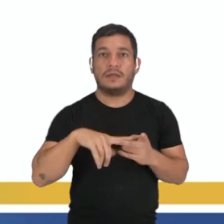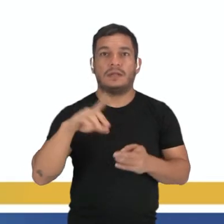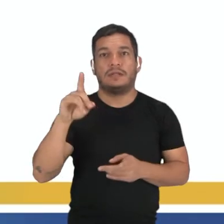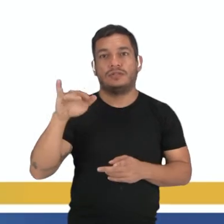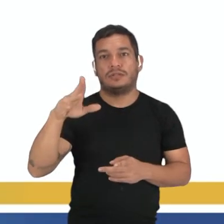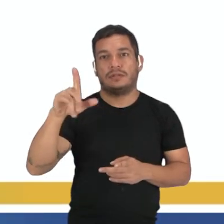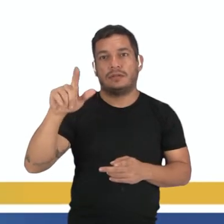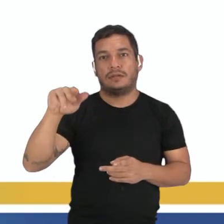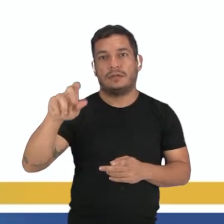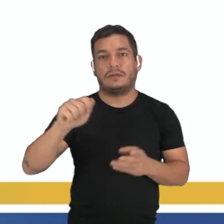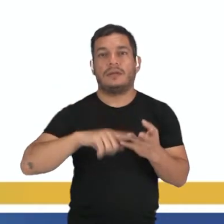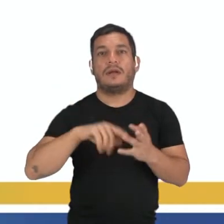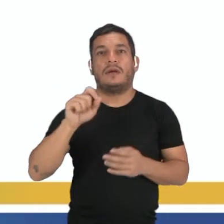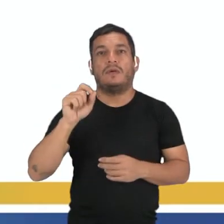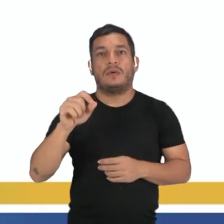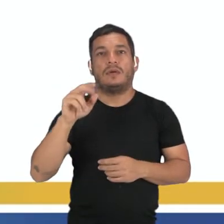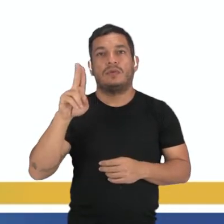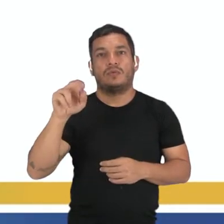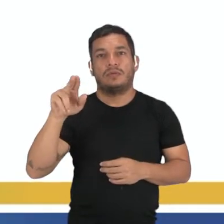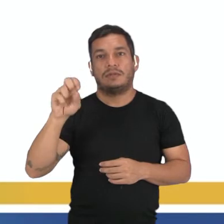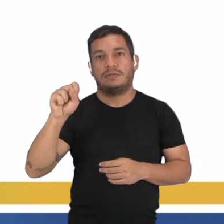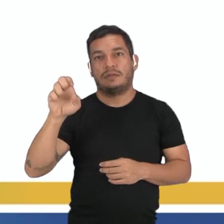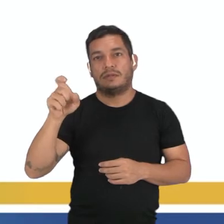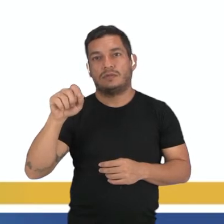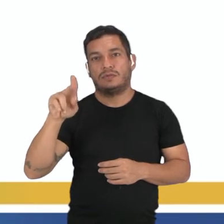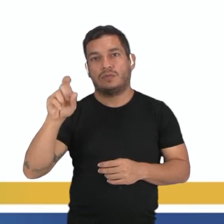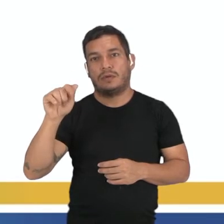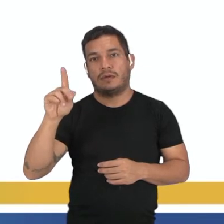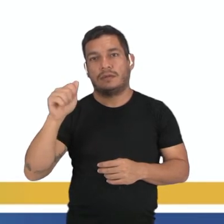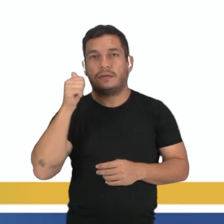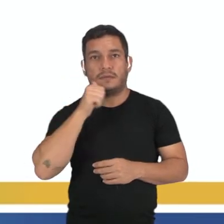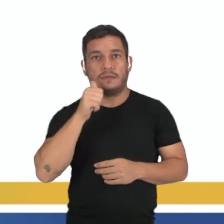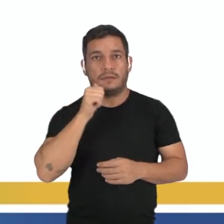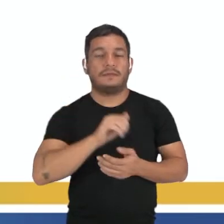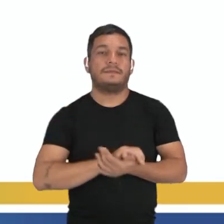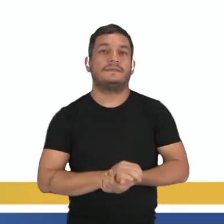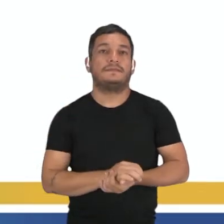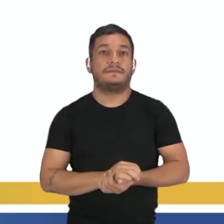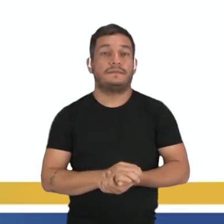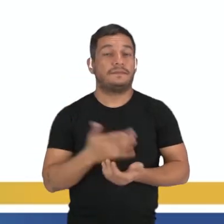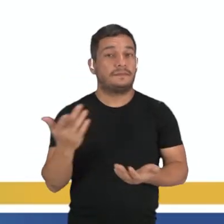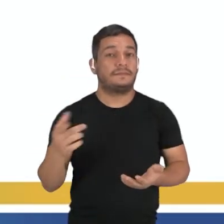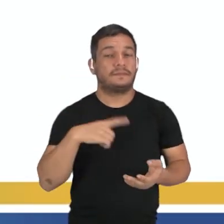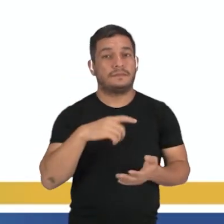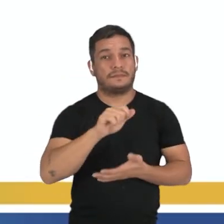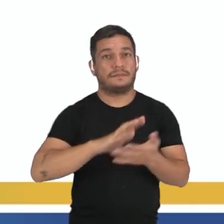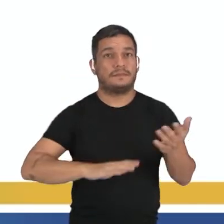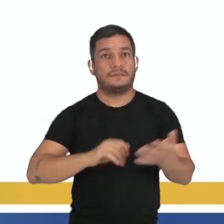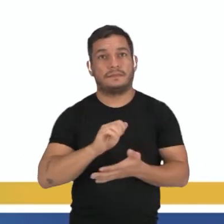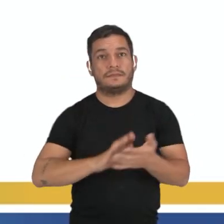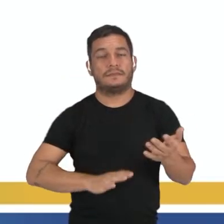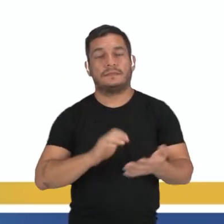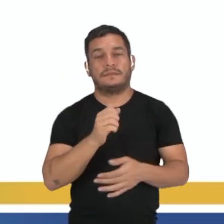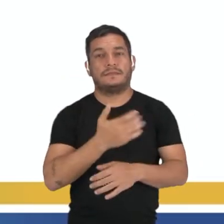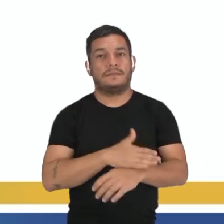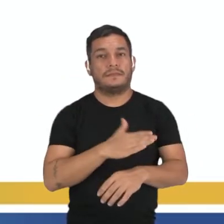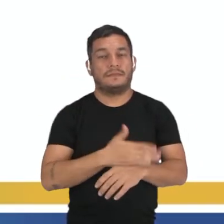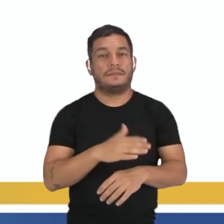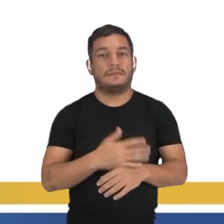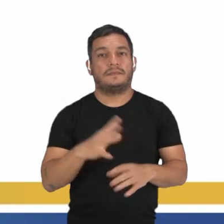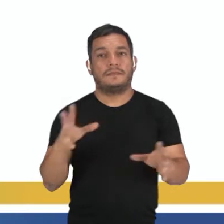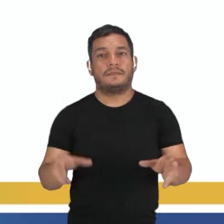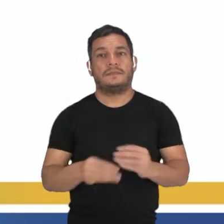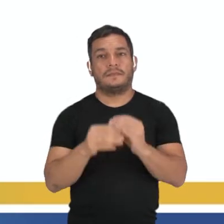díclina caracterizada por ser unissexuada feminina. E aqui, a gente tem o nosso exercitando aí,